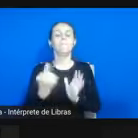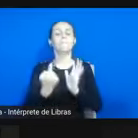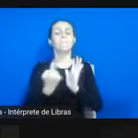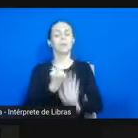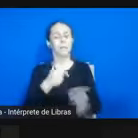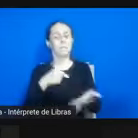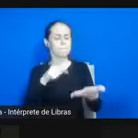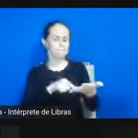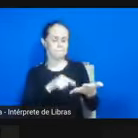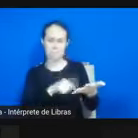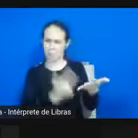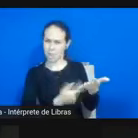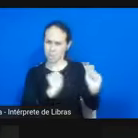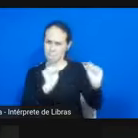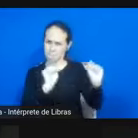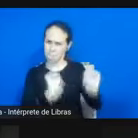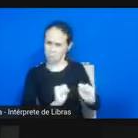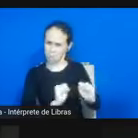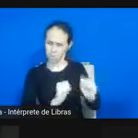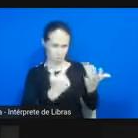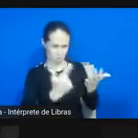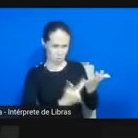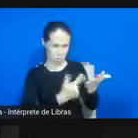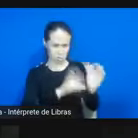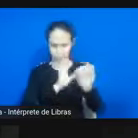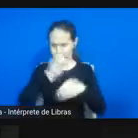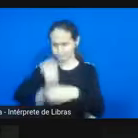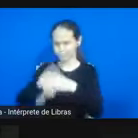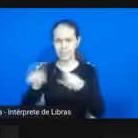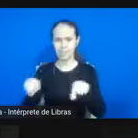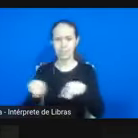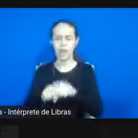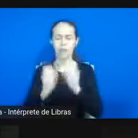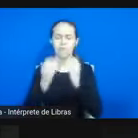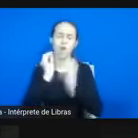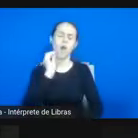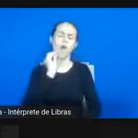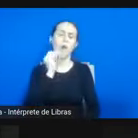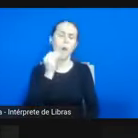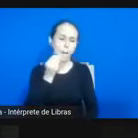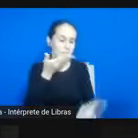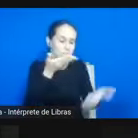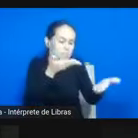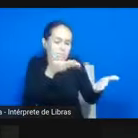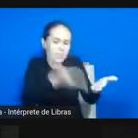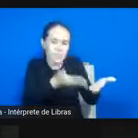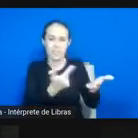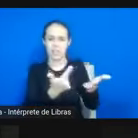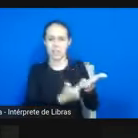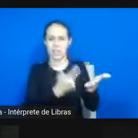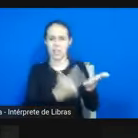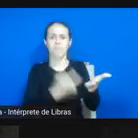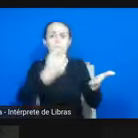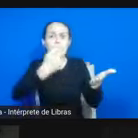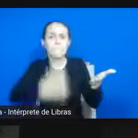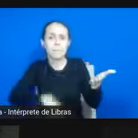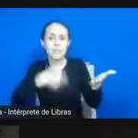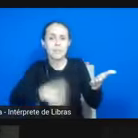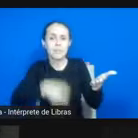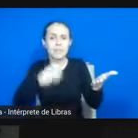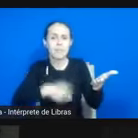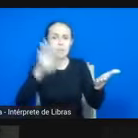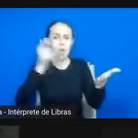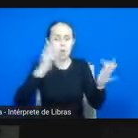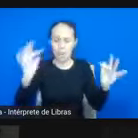foi, tipo, assim, claro. É disso que a gente precisa, é dessas pontes serem criadas com a educação básica.